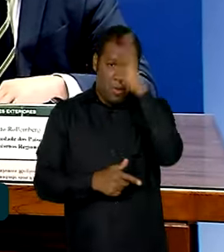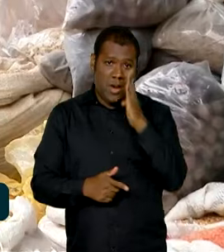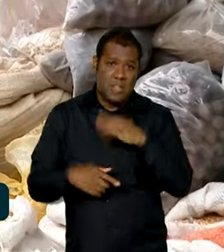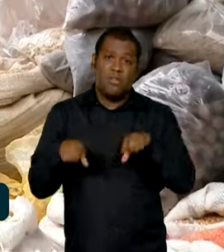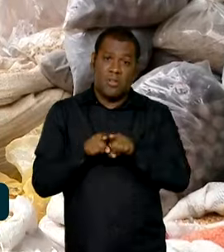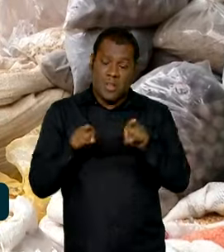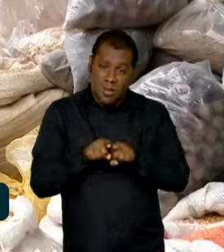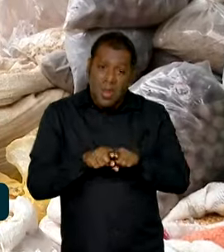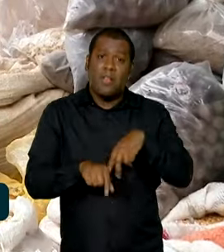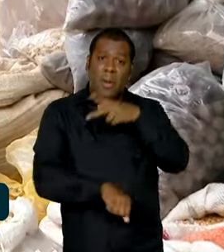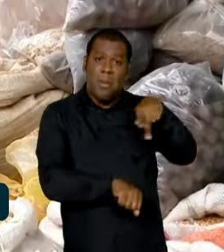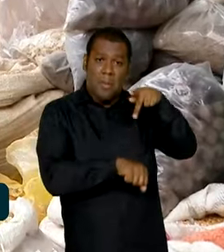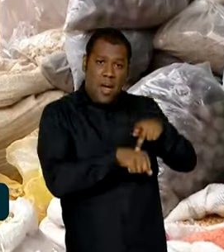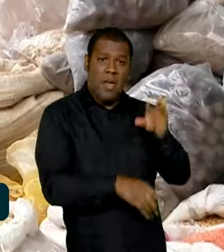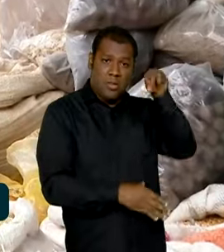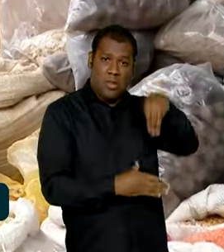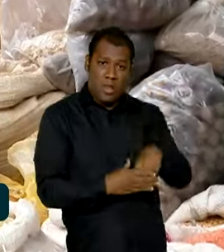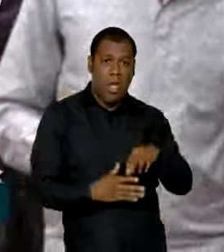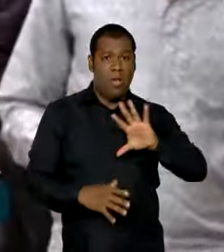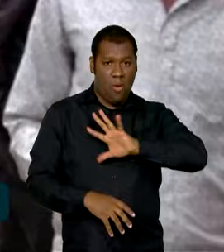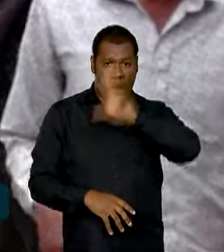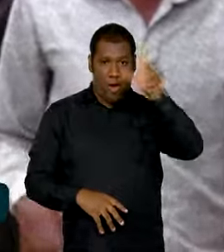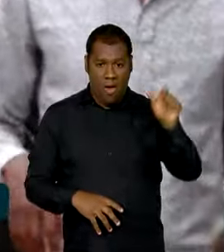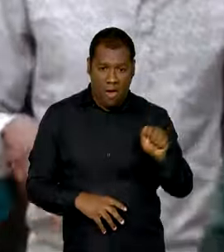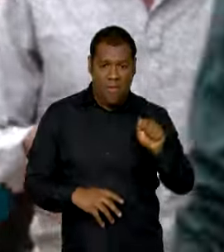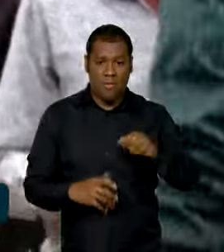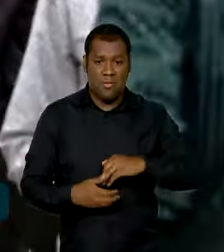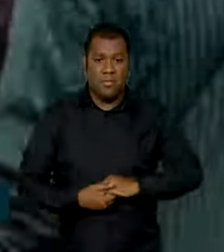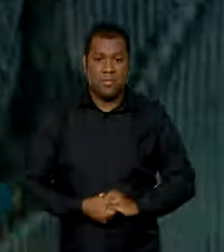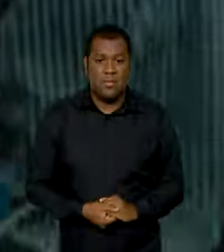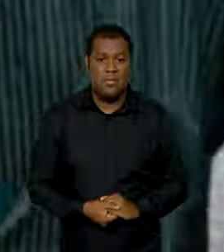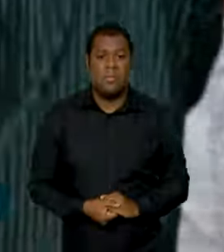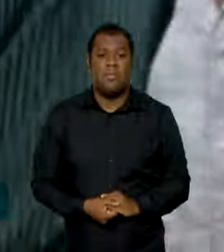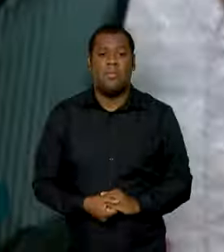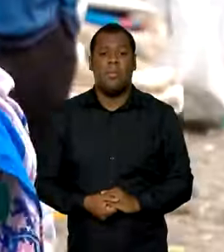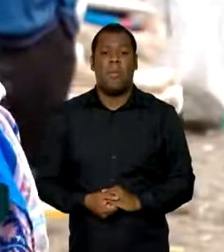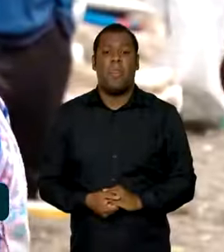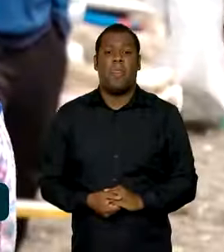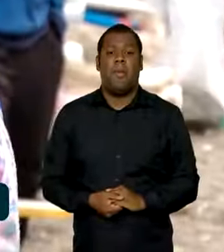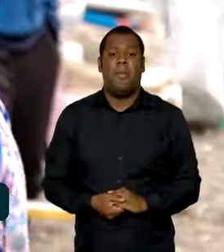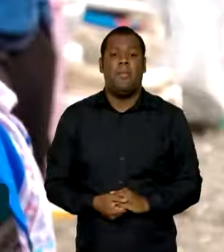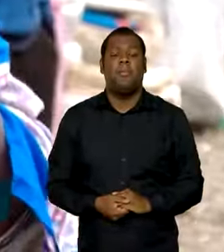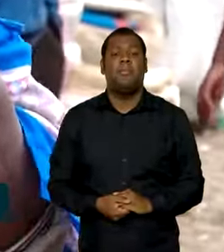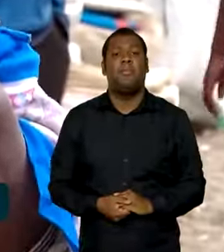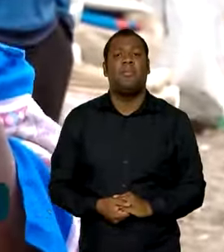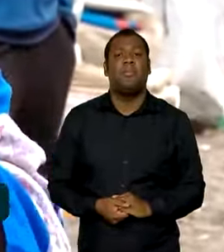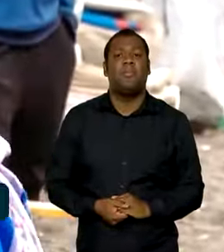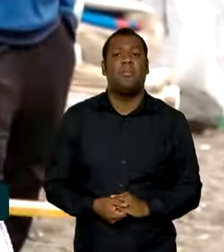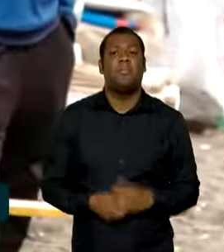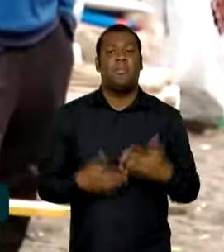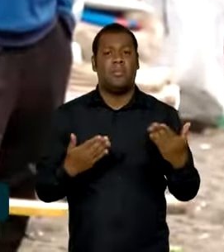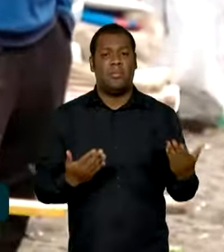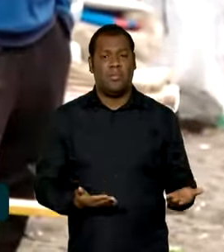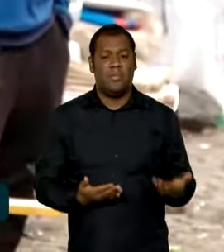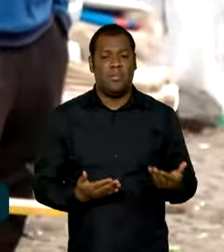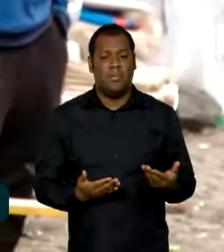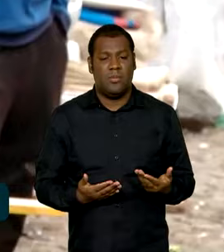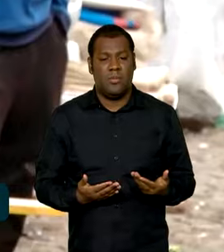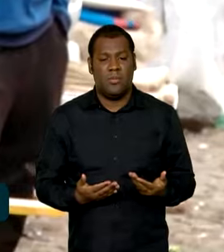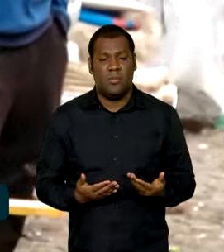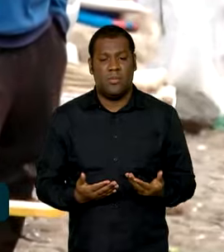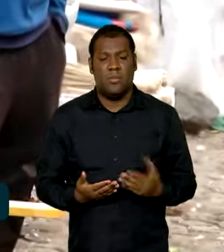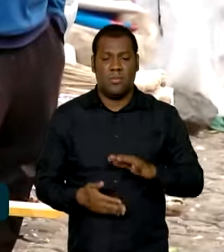africanos, países em desenvolvimento em geral. Mas africanos são um corpo de vozes e